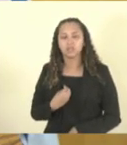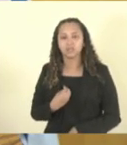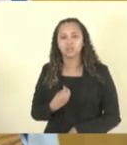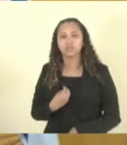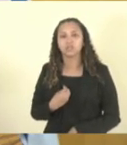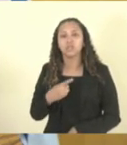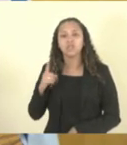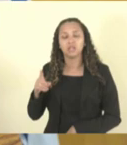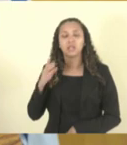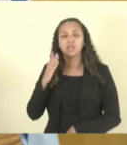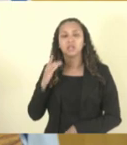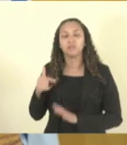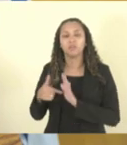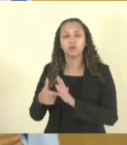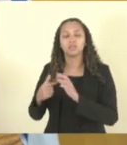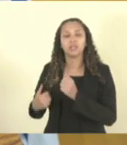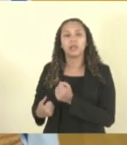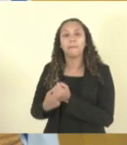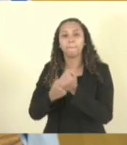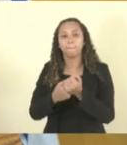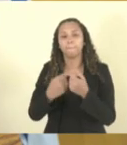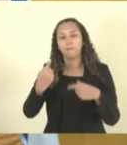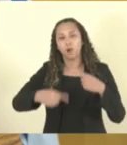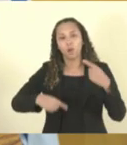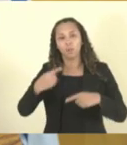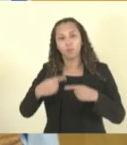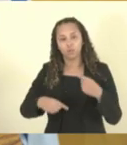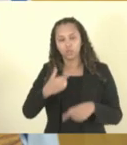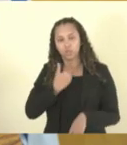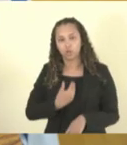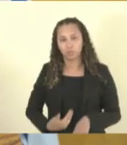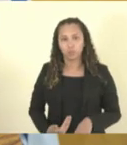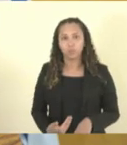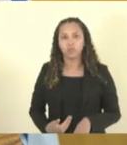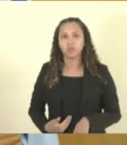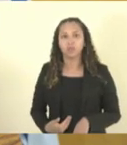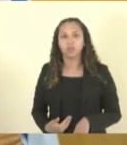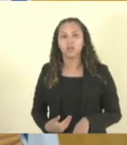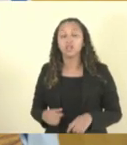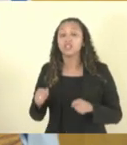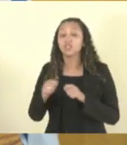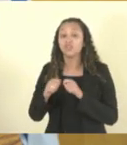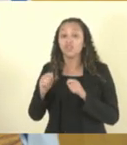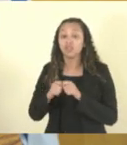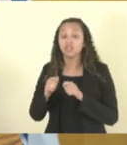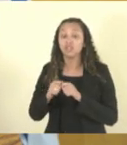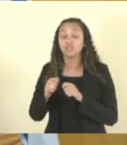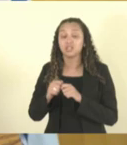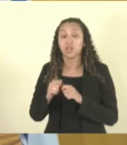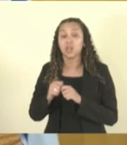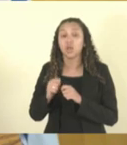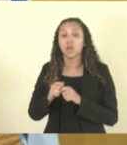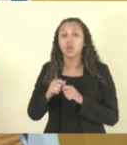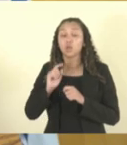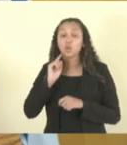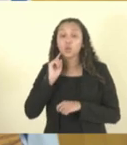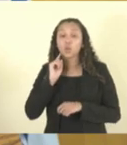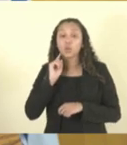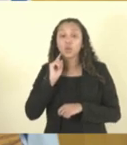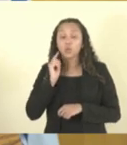que ele apoia a política pública de fazer com que nosso lixo